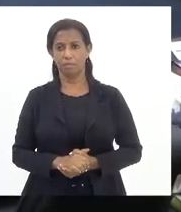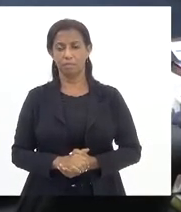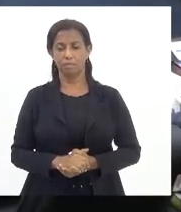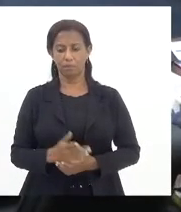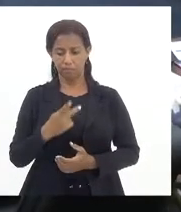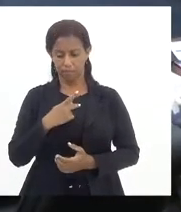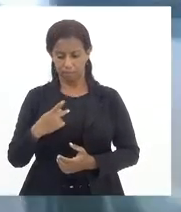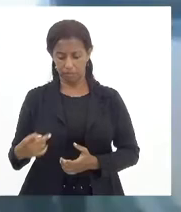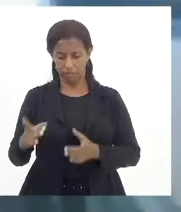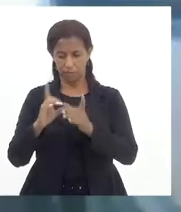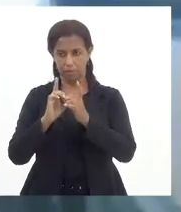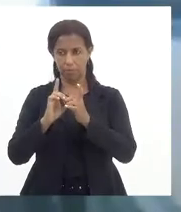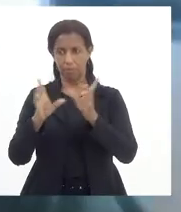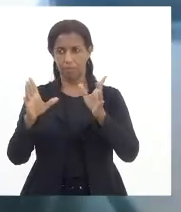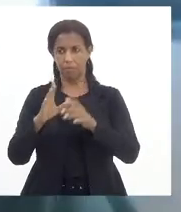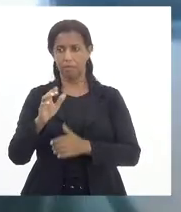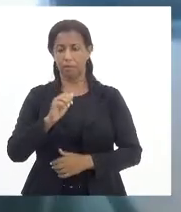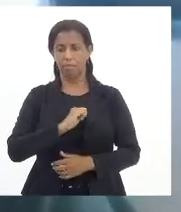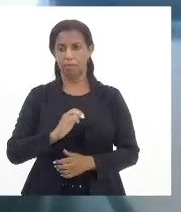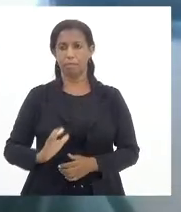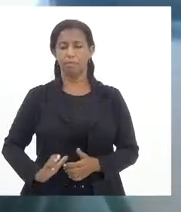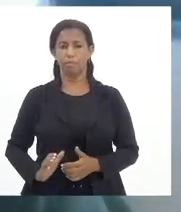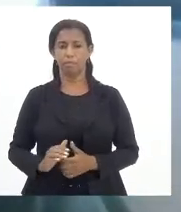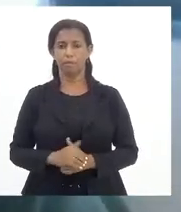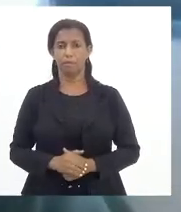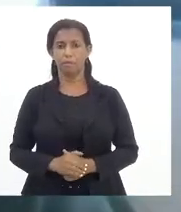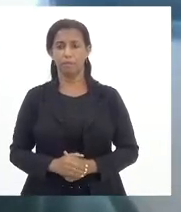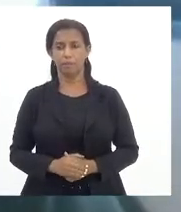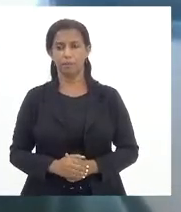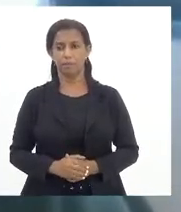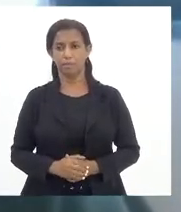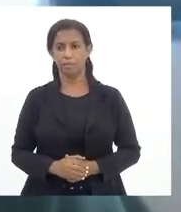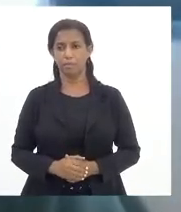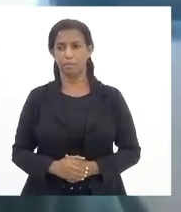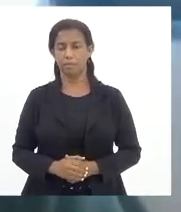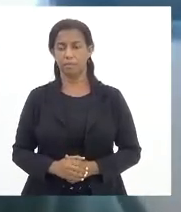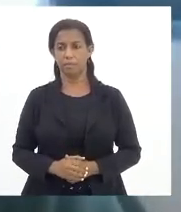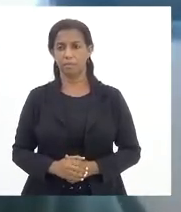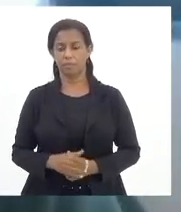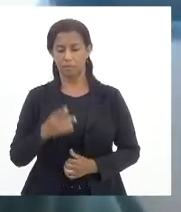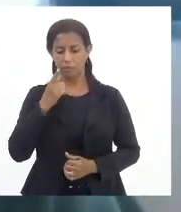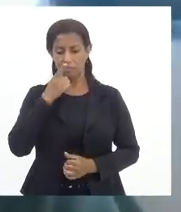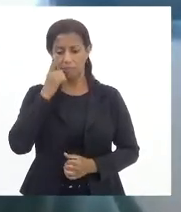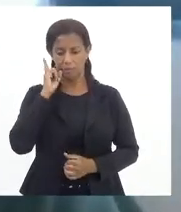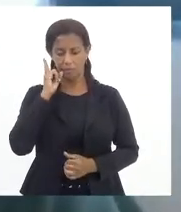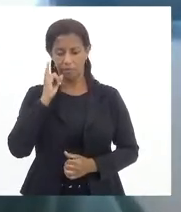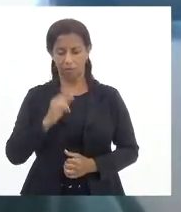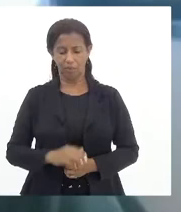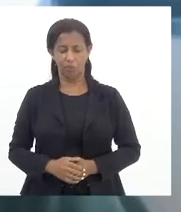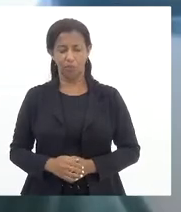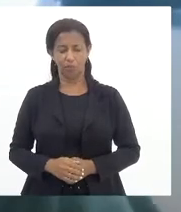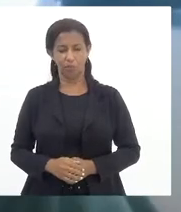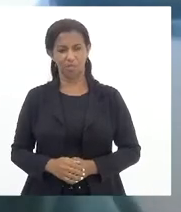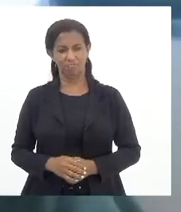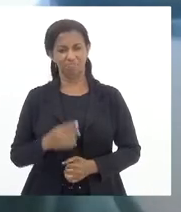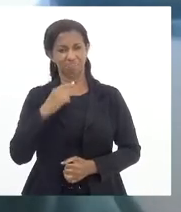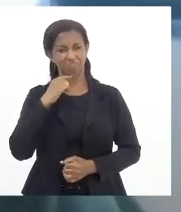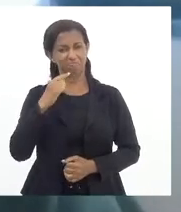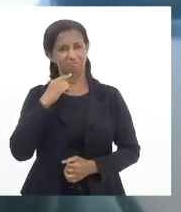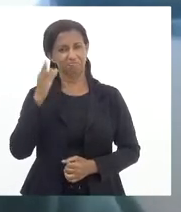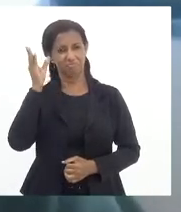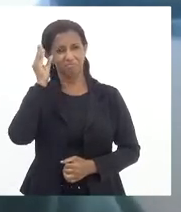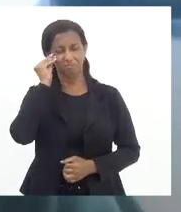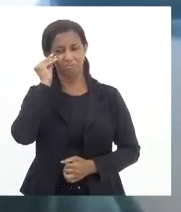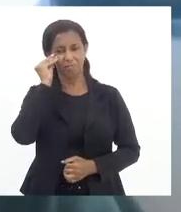presidente democrático André Siciliano, ontem eu fiquei sem dormir porque eu não